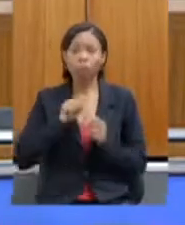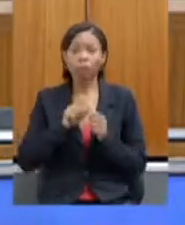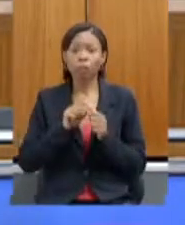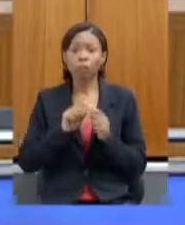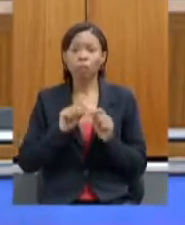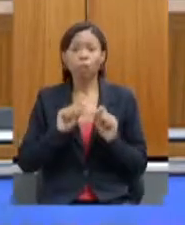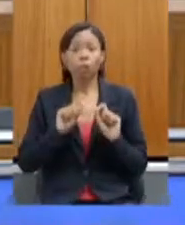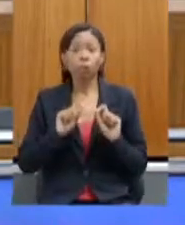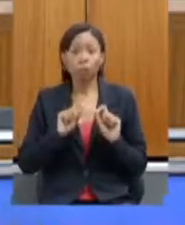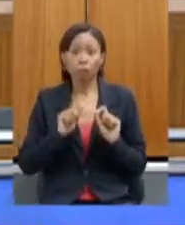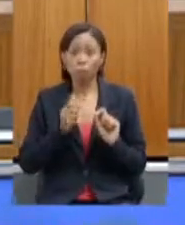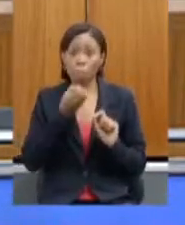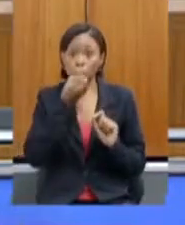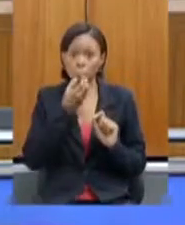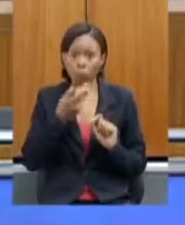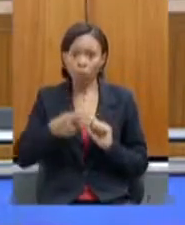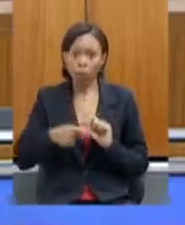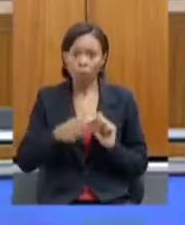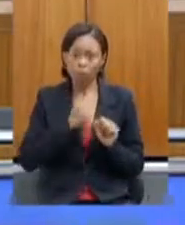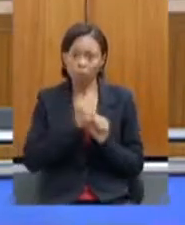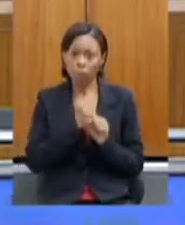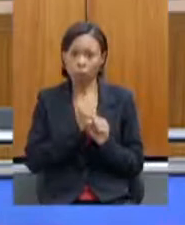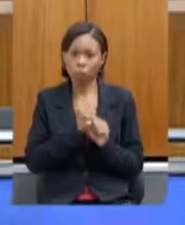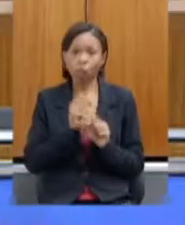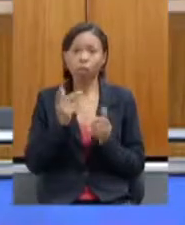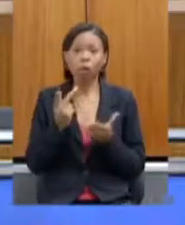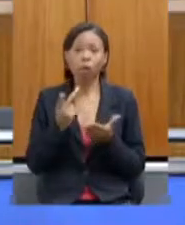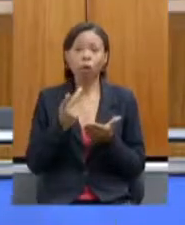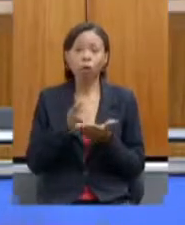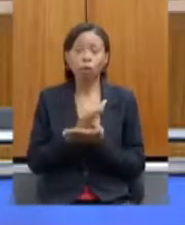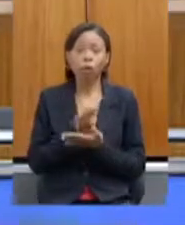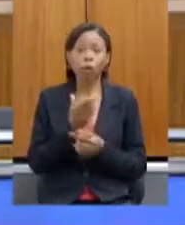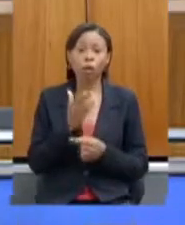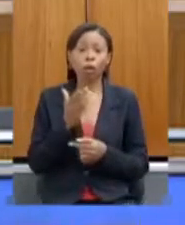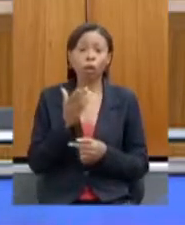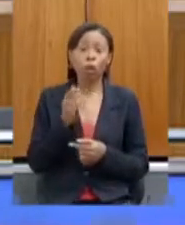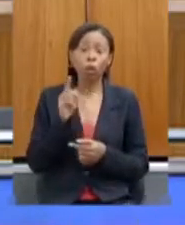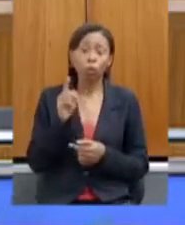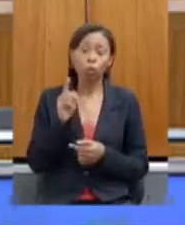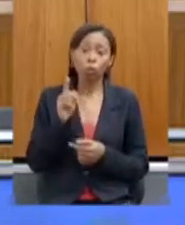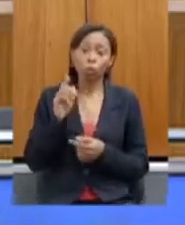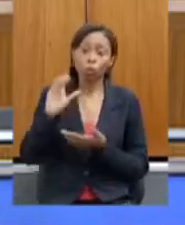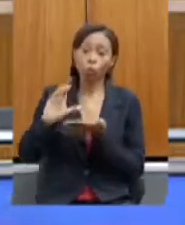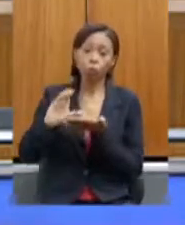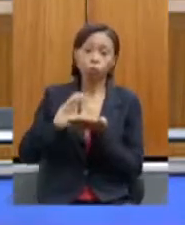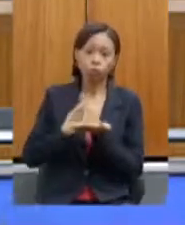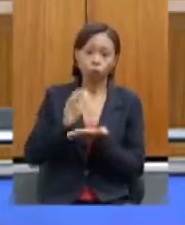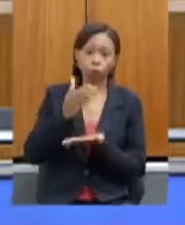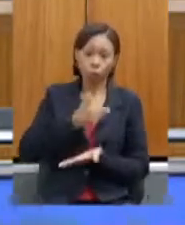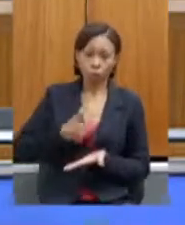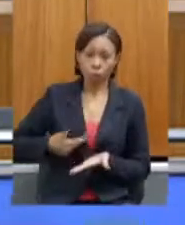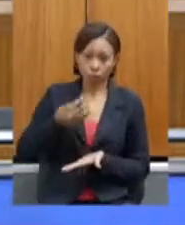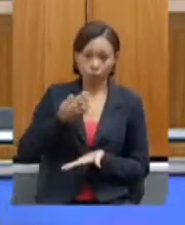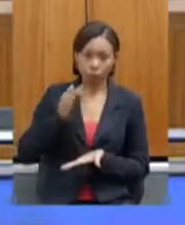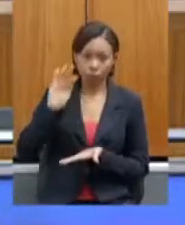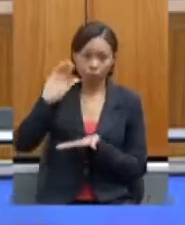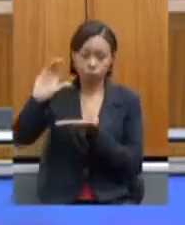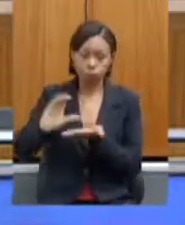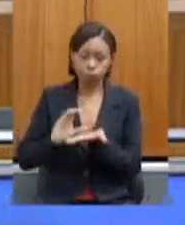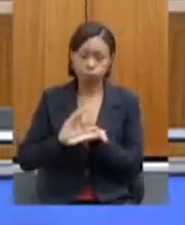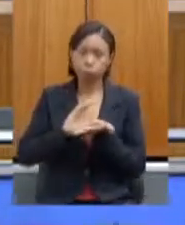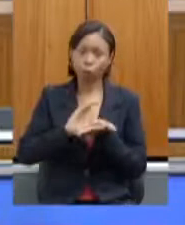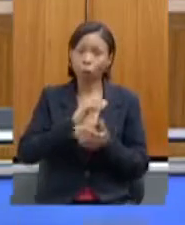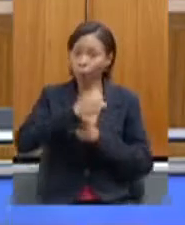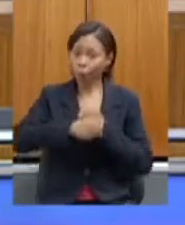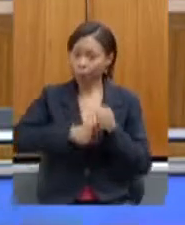muito boa esse ano, que possibilitou que o governo federal aportasse esse grande recurso para o próximo ano, aumentando mais